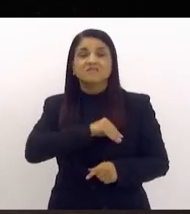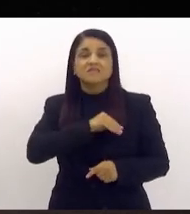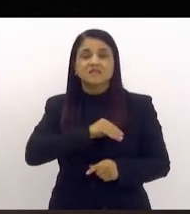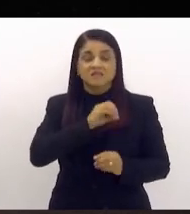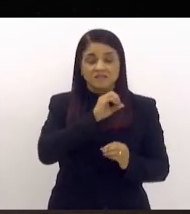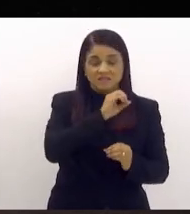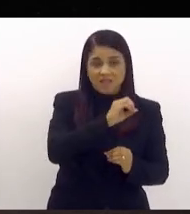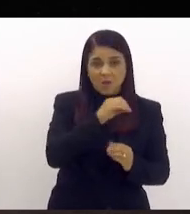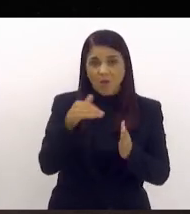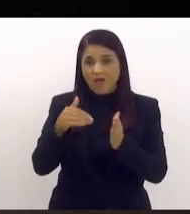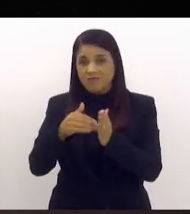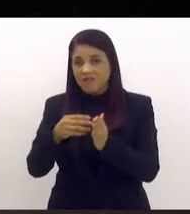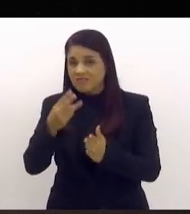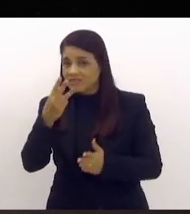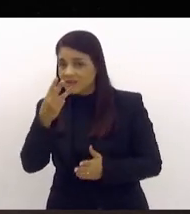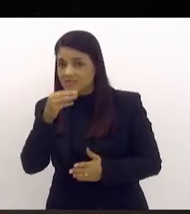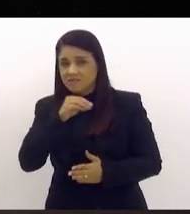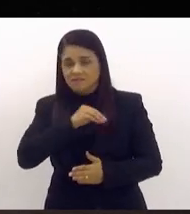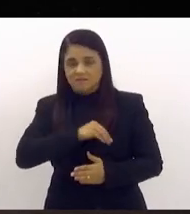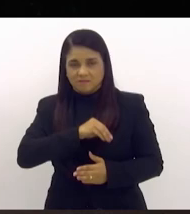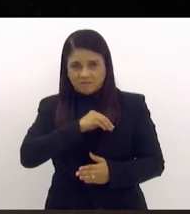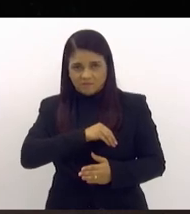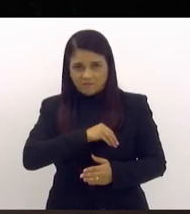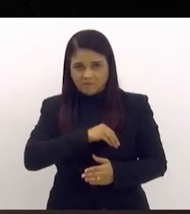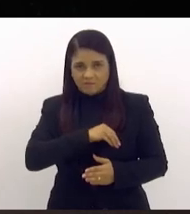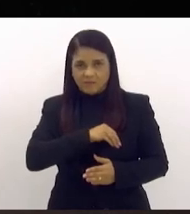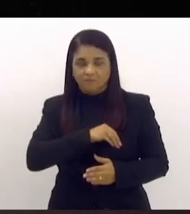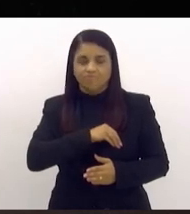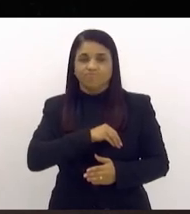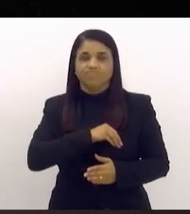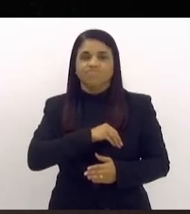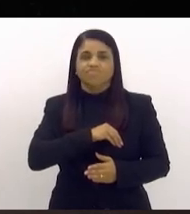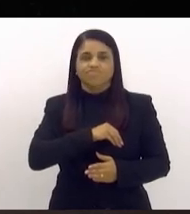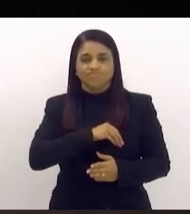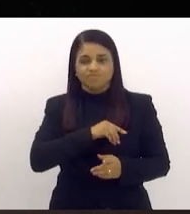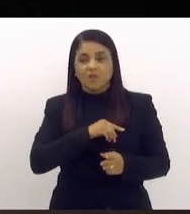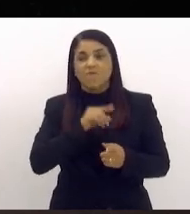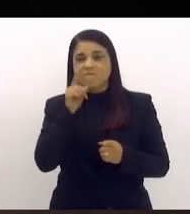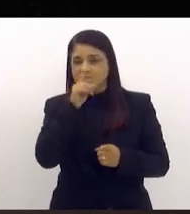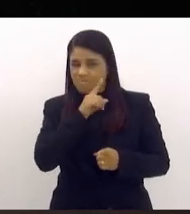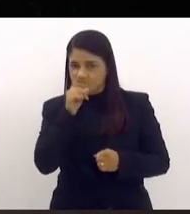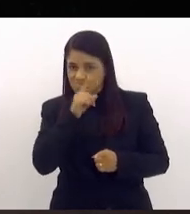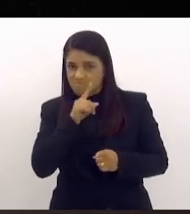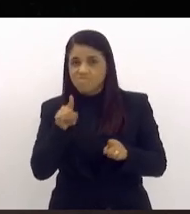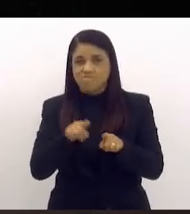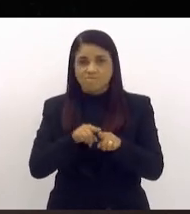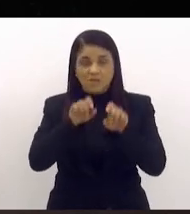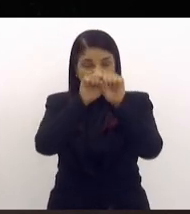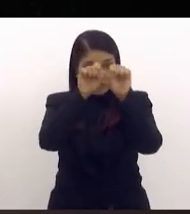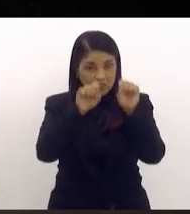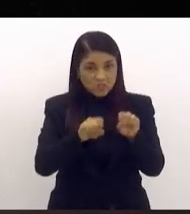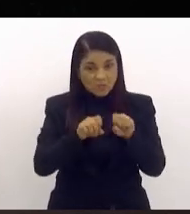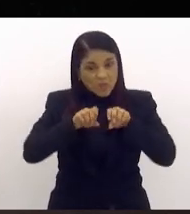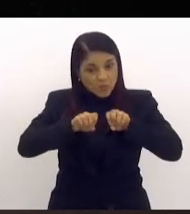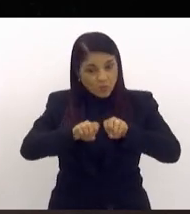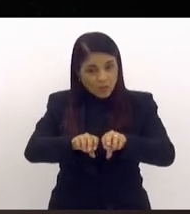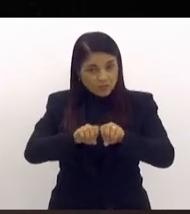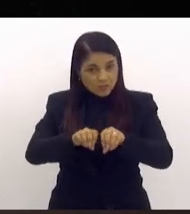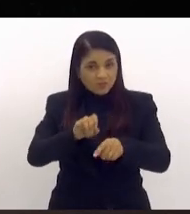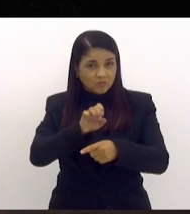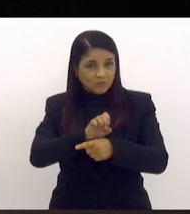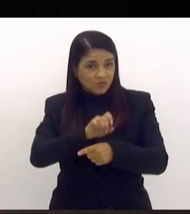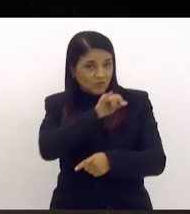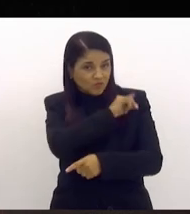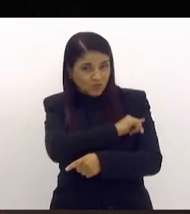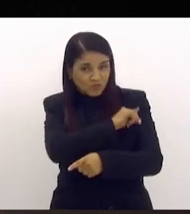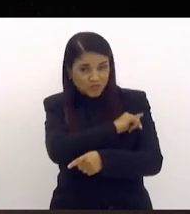zero a três salários mínimos, é deficitário também o nosso sistema educacional no Estado do Rio de